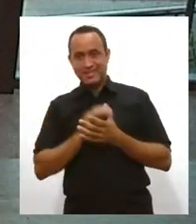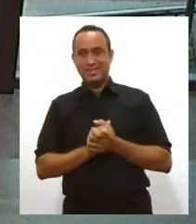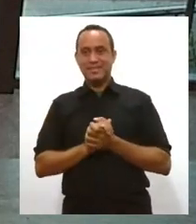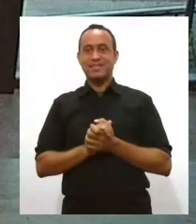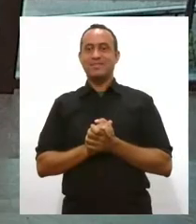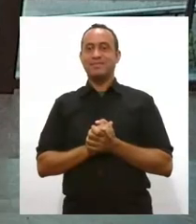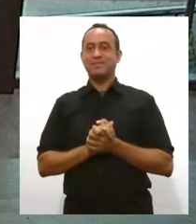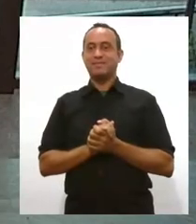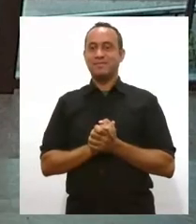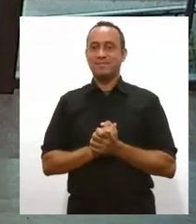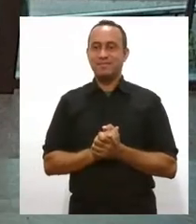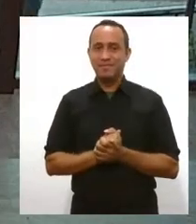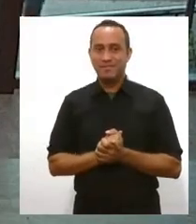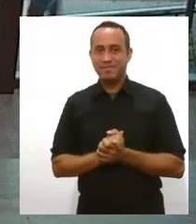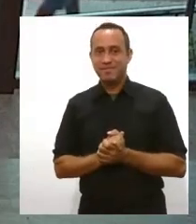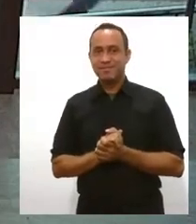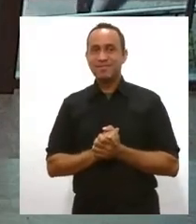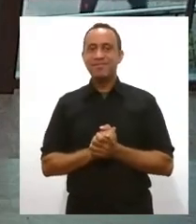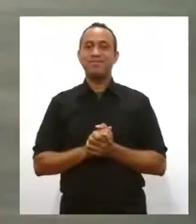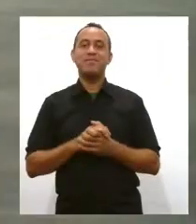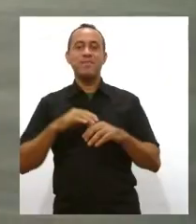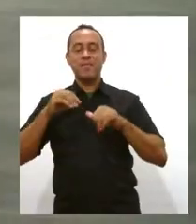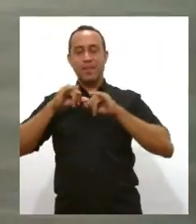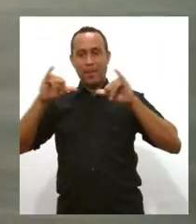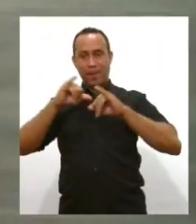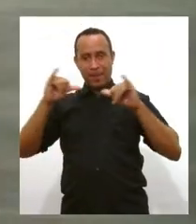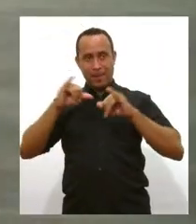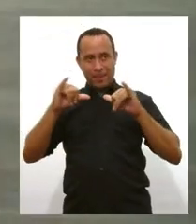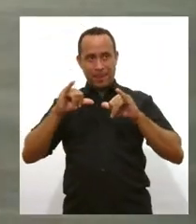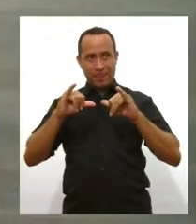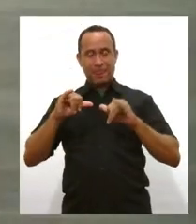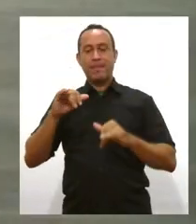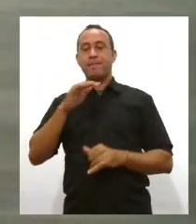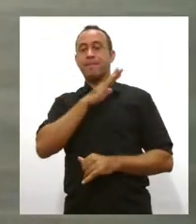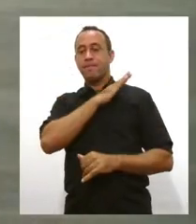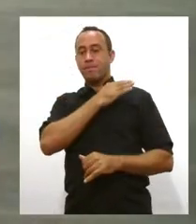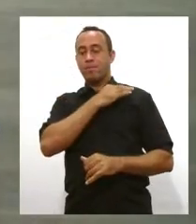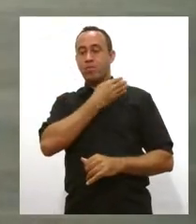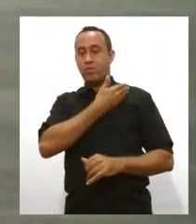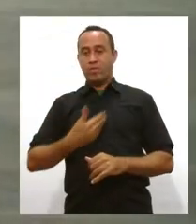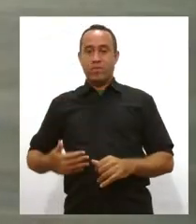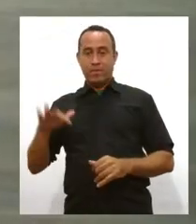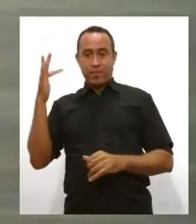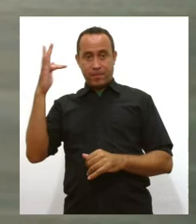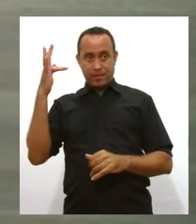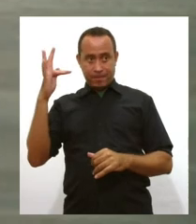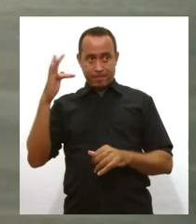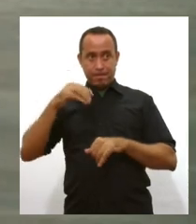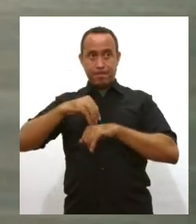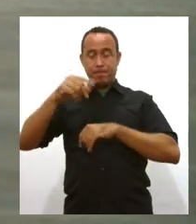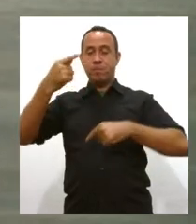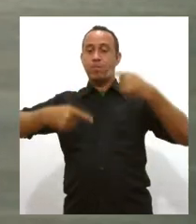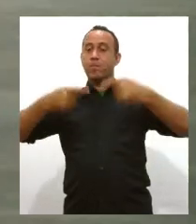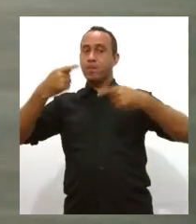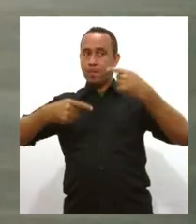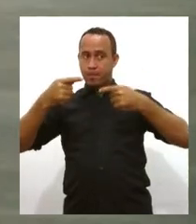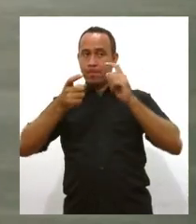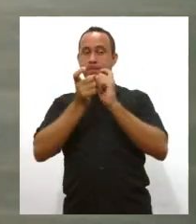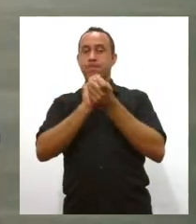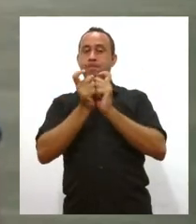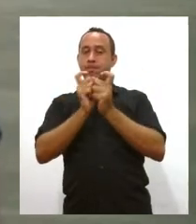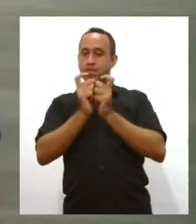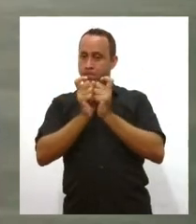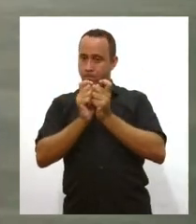Boa. Olha, o Supremo Tribunal Federal decidiu ontem, quinta-feira, que partidos políticos terão que repartir recursos